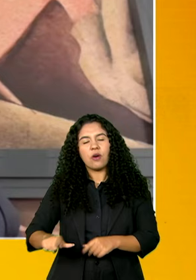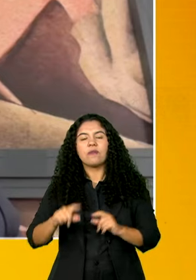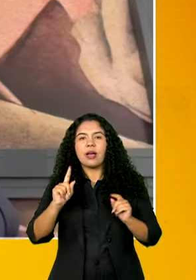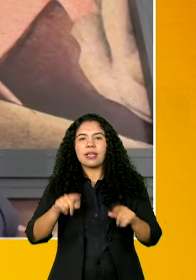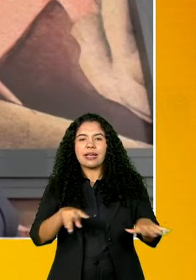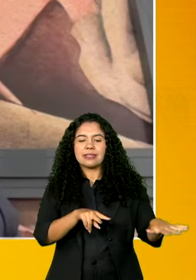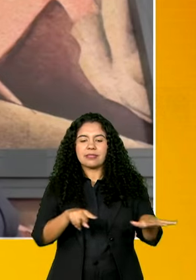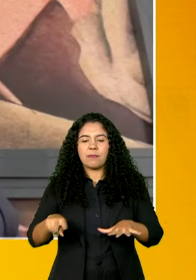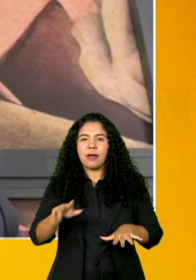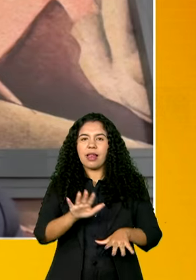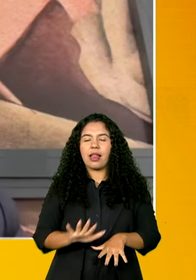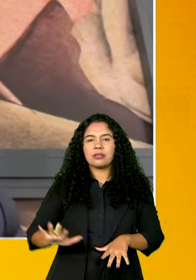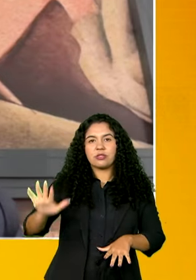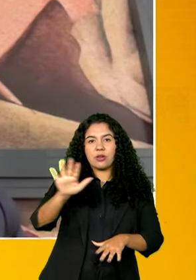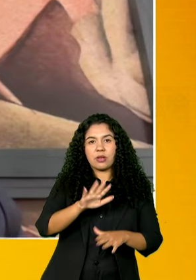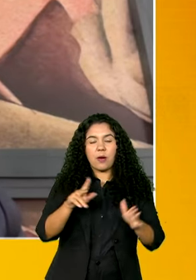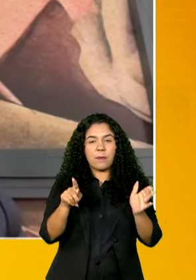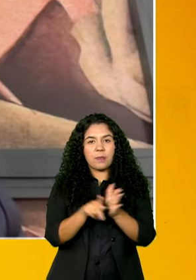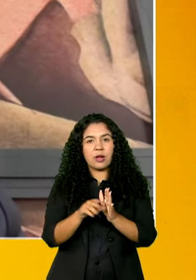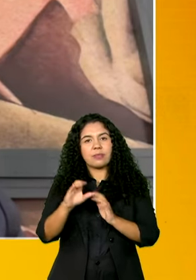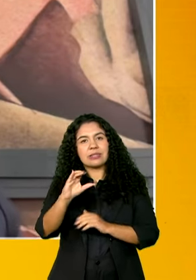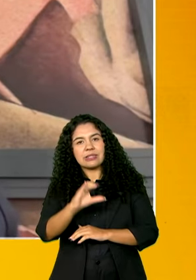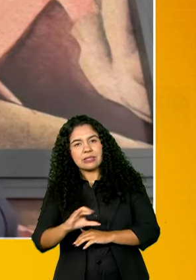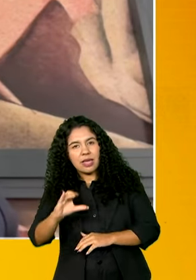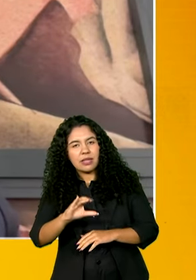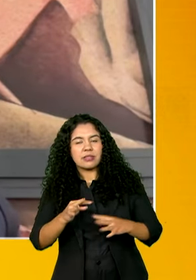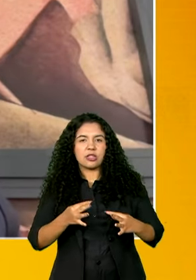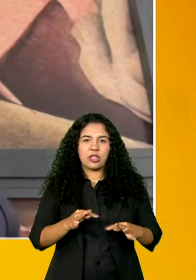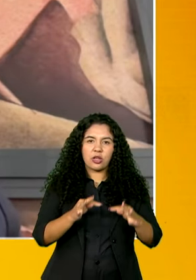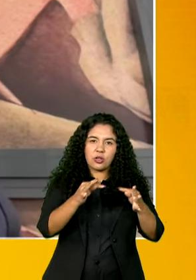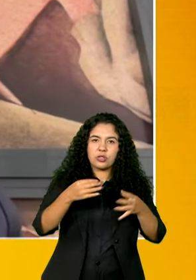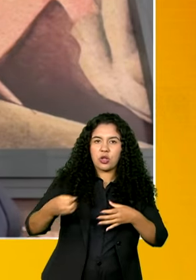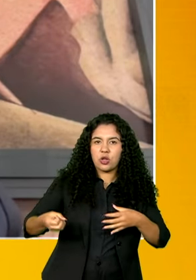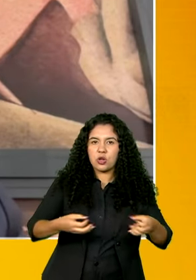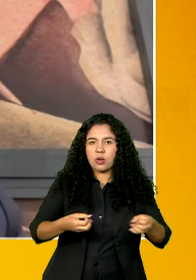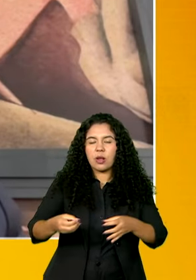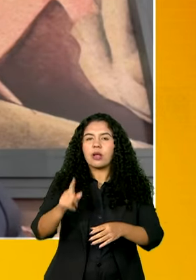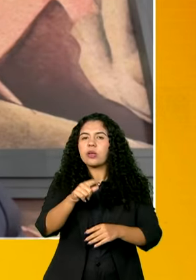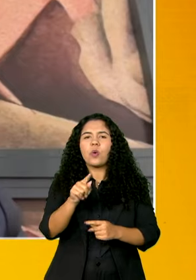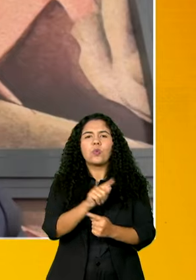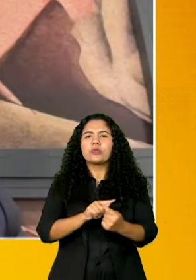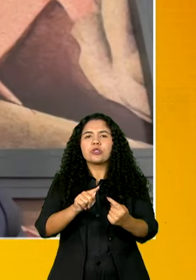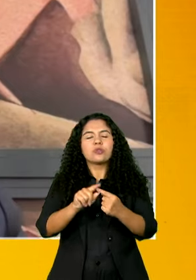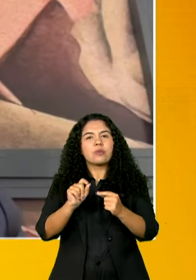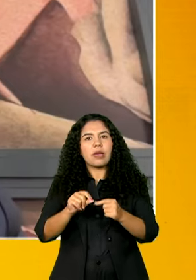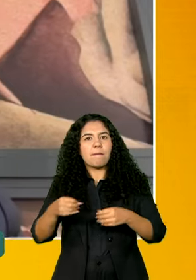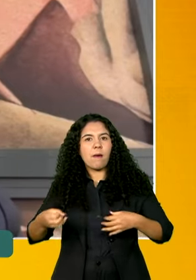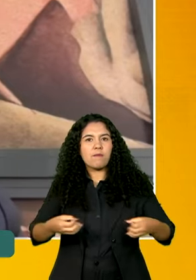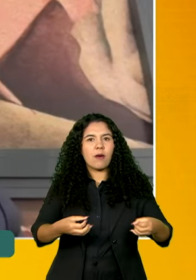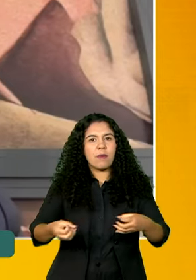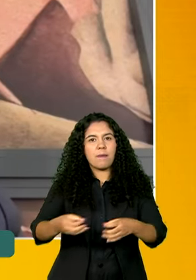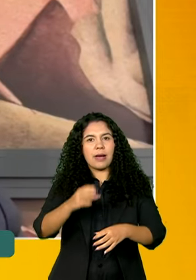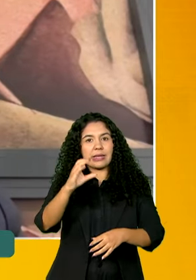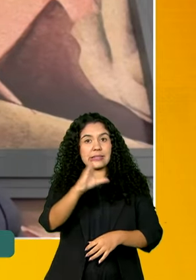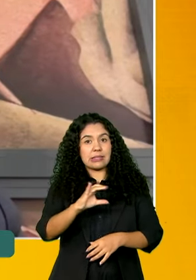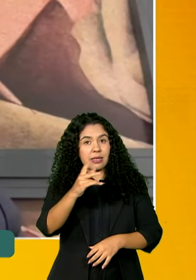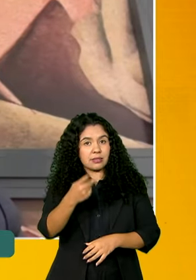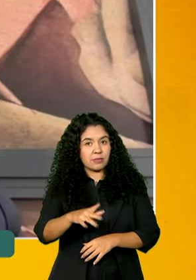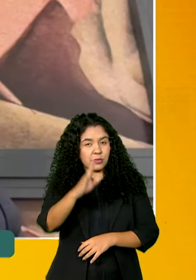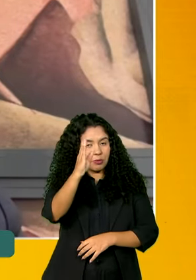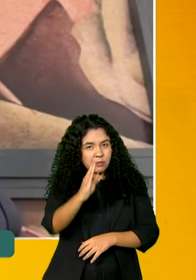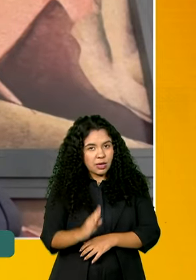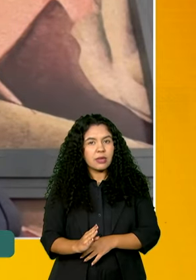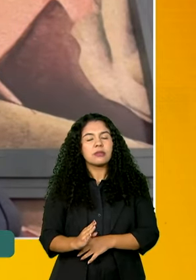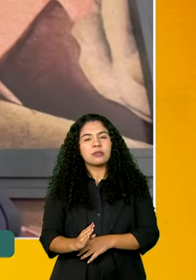e Tecnologia e Inovação, que é um momento de celebrar a ciência brasileira. E para esse ano, o foco do Hackathon está